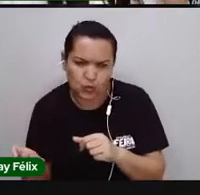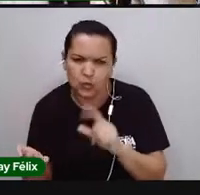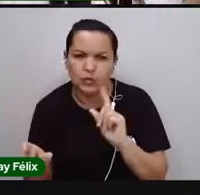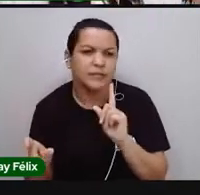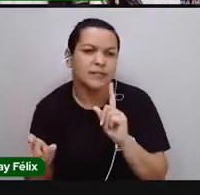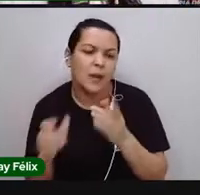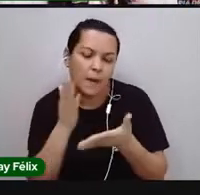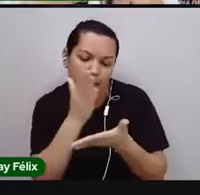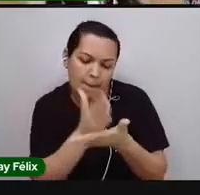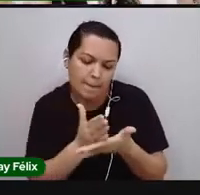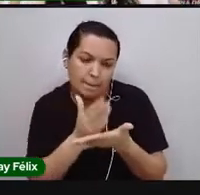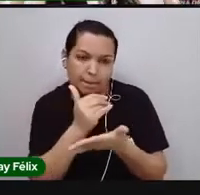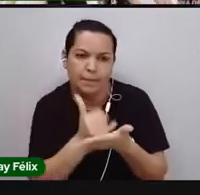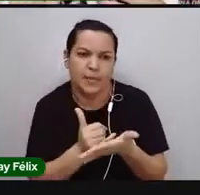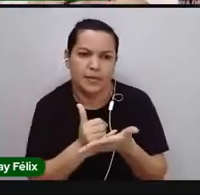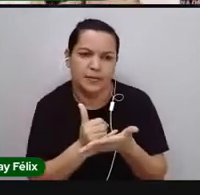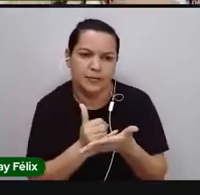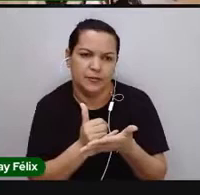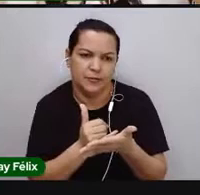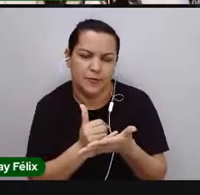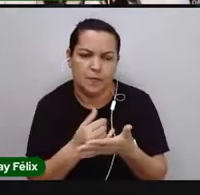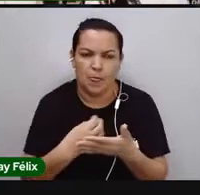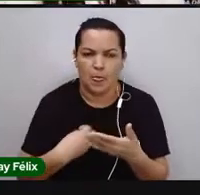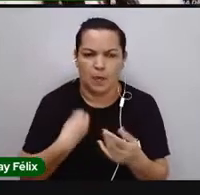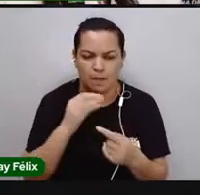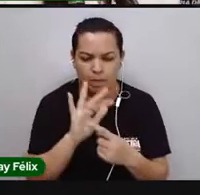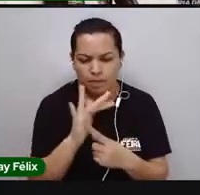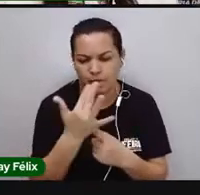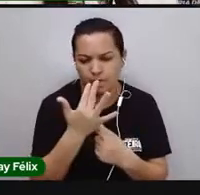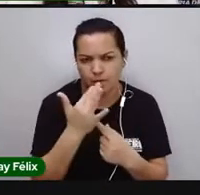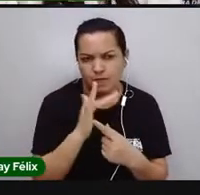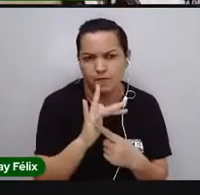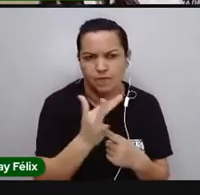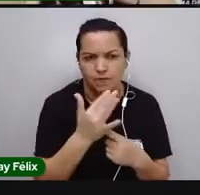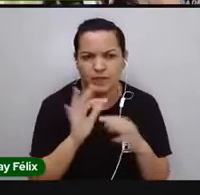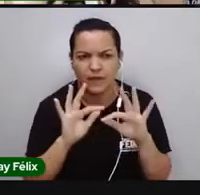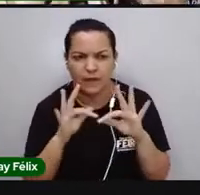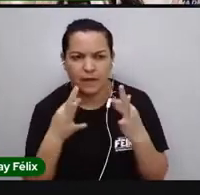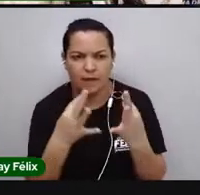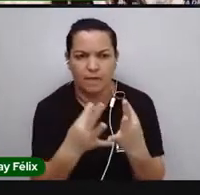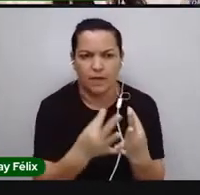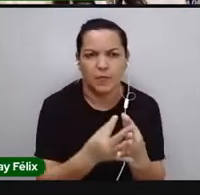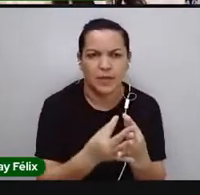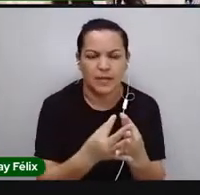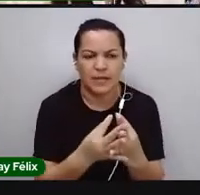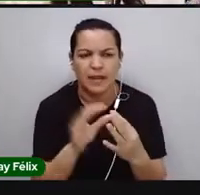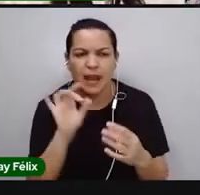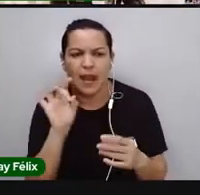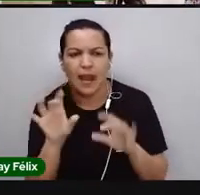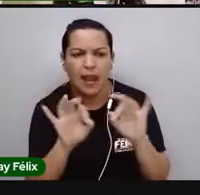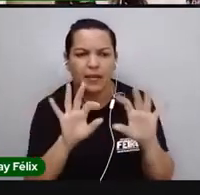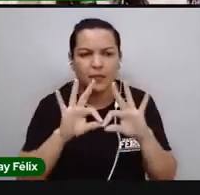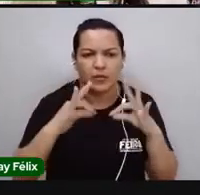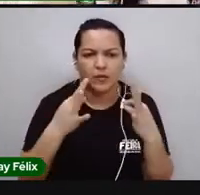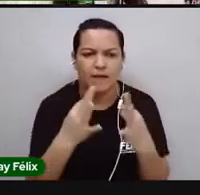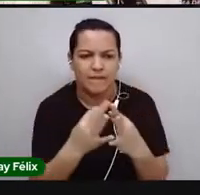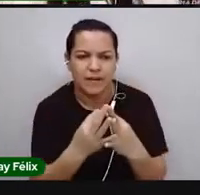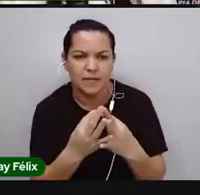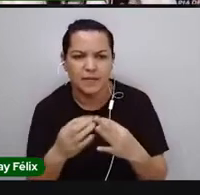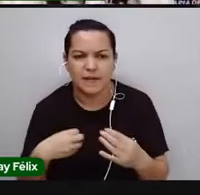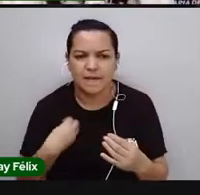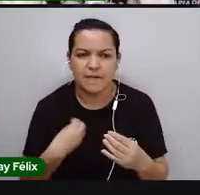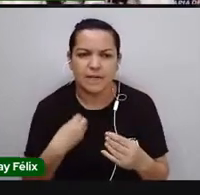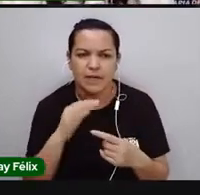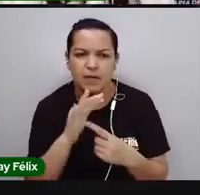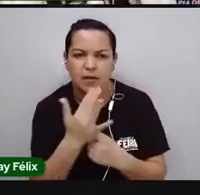A gente precisa conviver com o outro, você precisa conviver com seus familiares. cada pessoa da sua família, por exemplo, vai lhe ver de